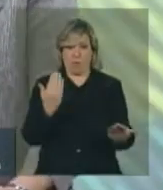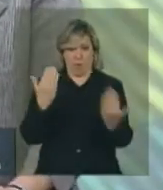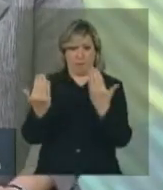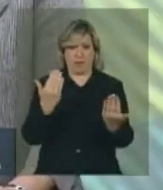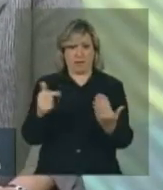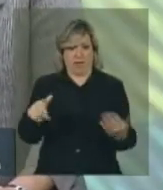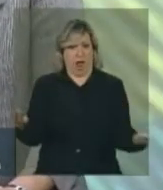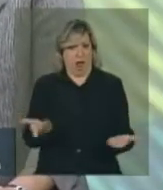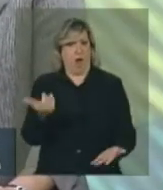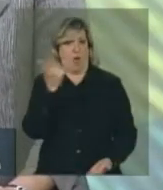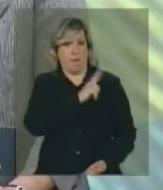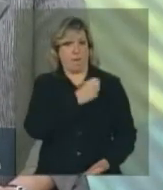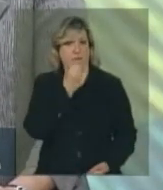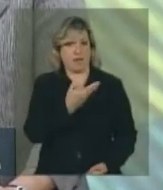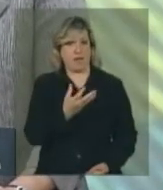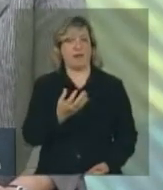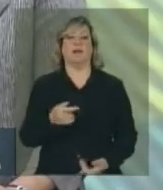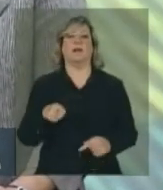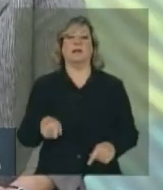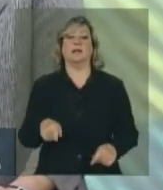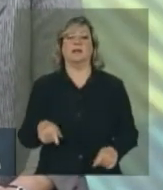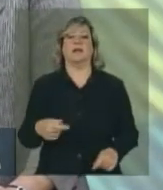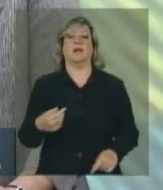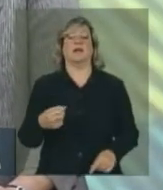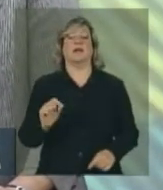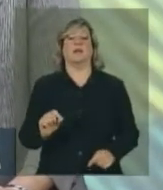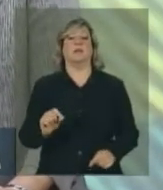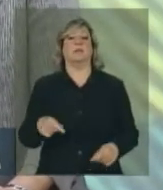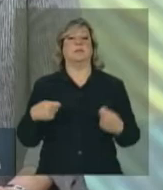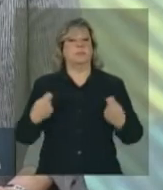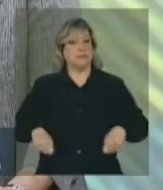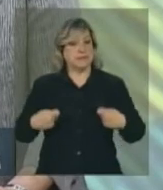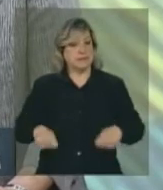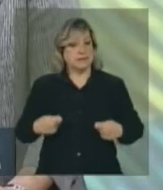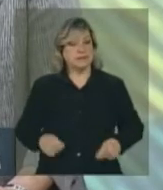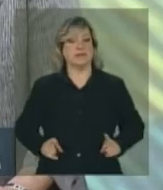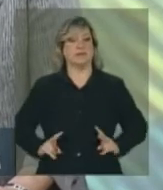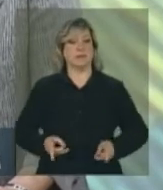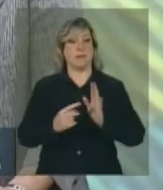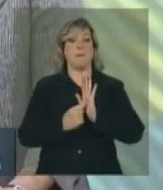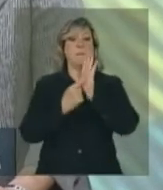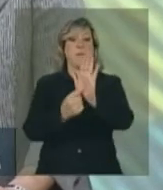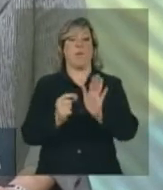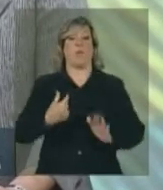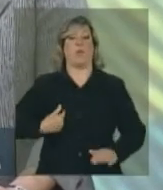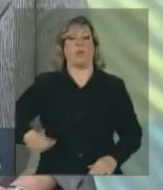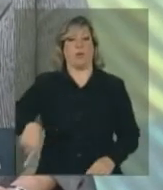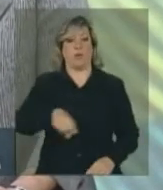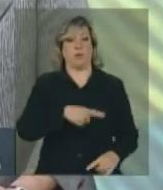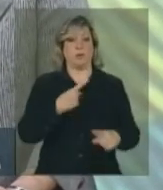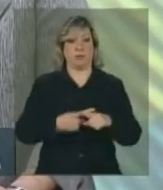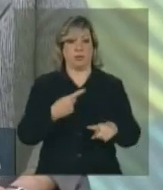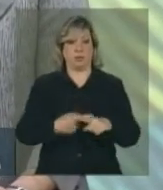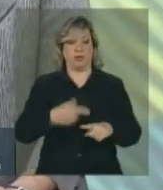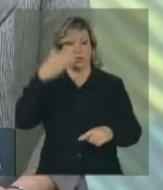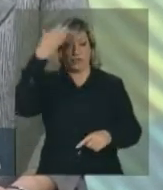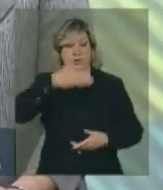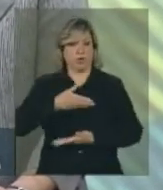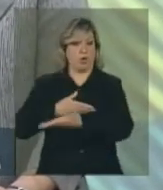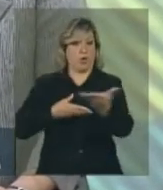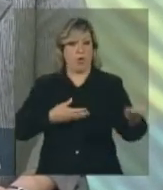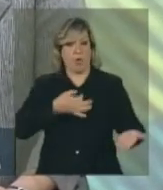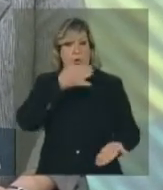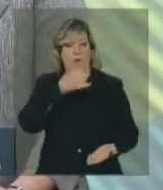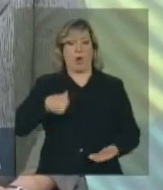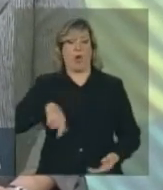deve deixar de nos evidenciar que, do ponto de vista dos nossos potenciais e do